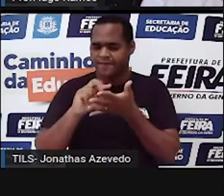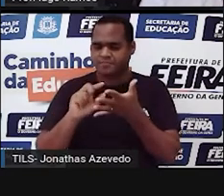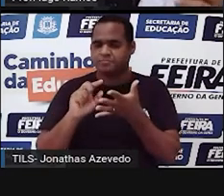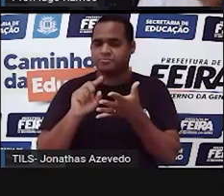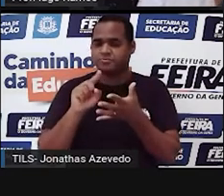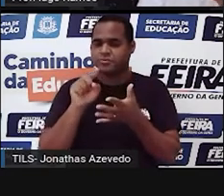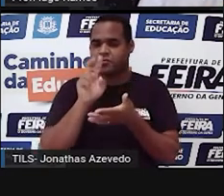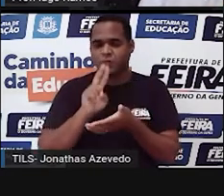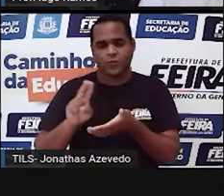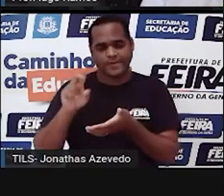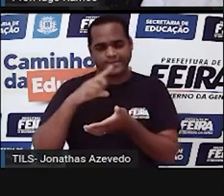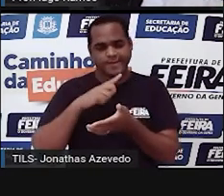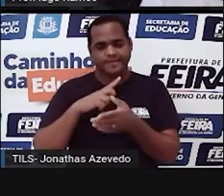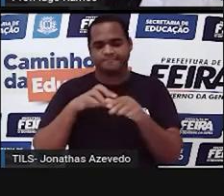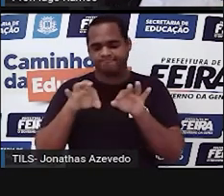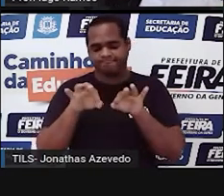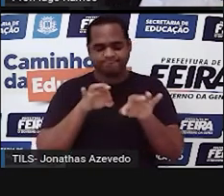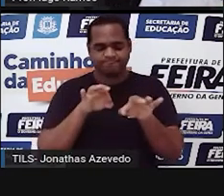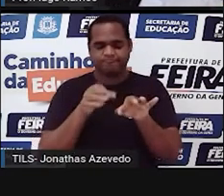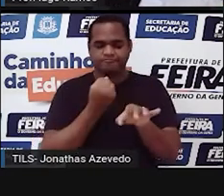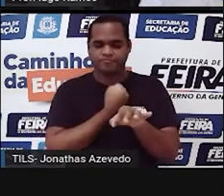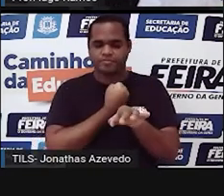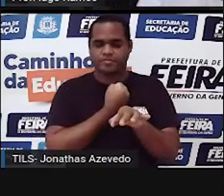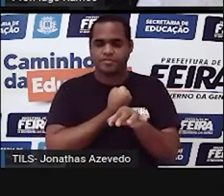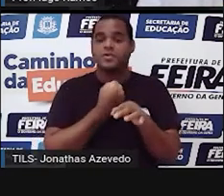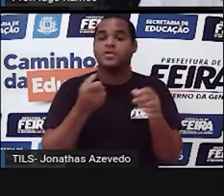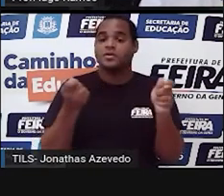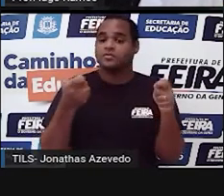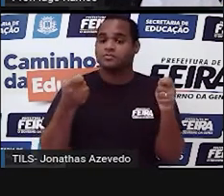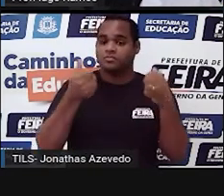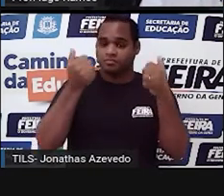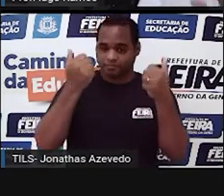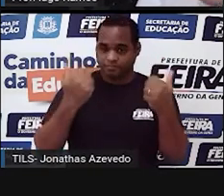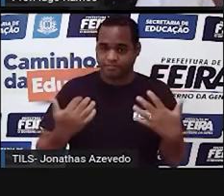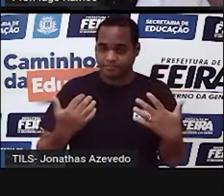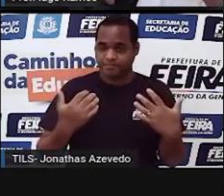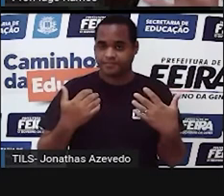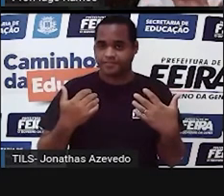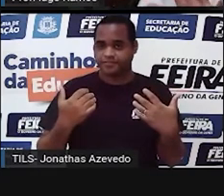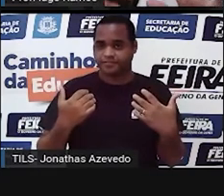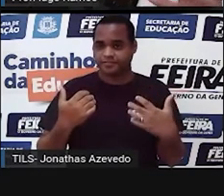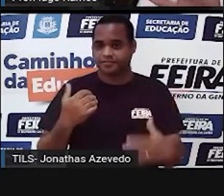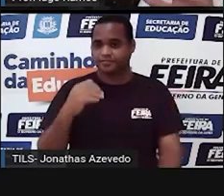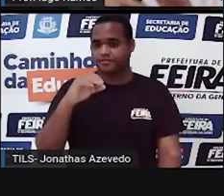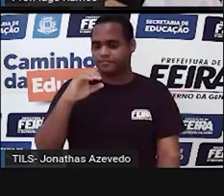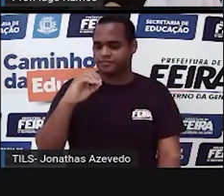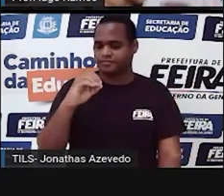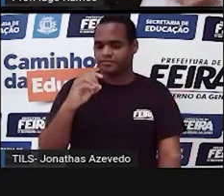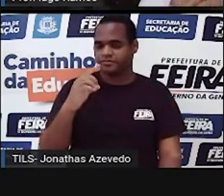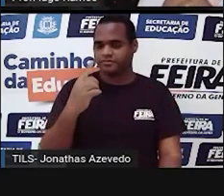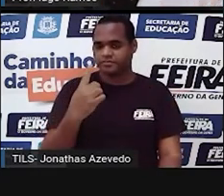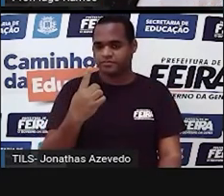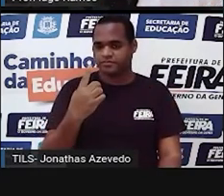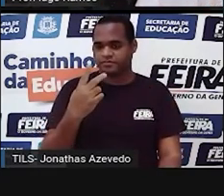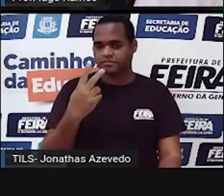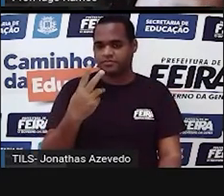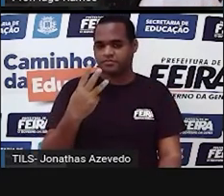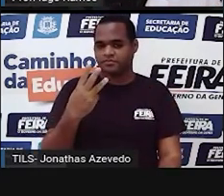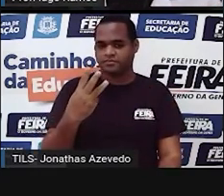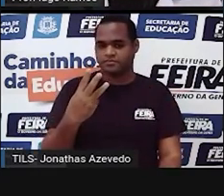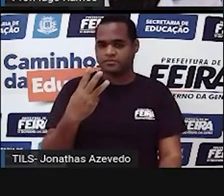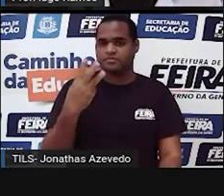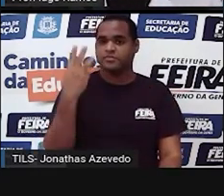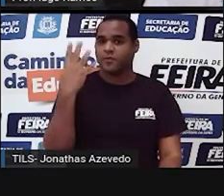usa para montar os números. Então, esses símbolos são o 0, o 1, o 2,